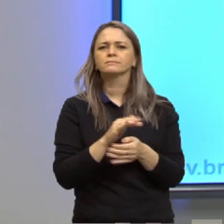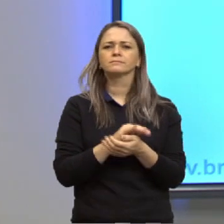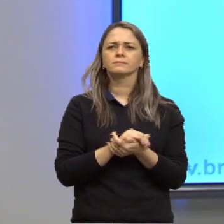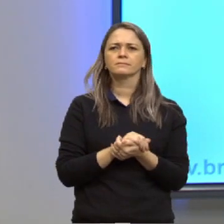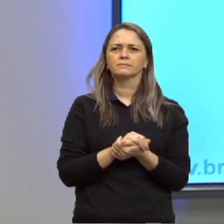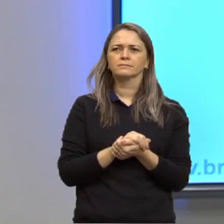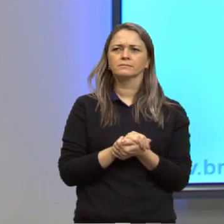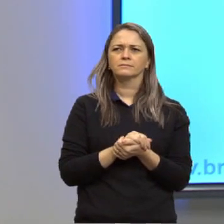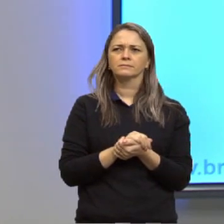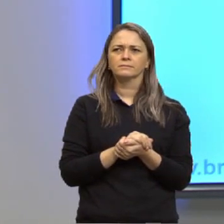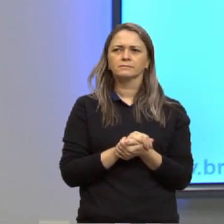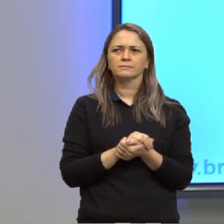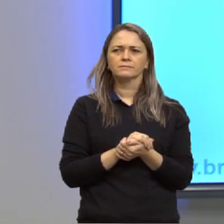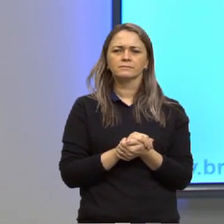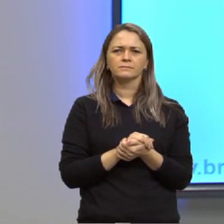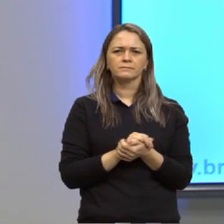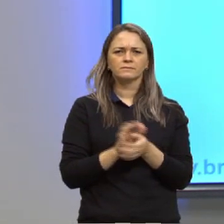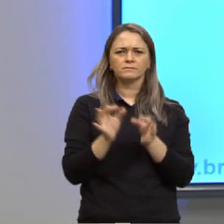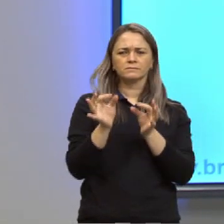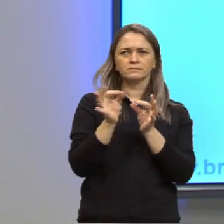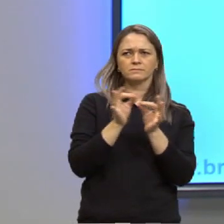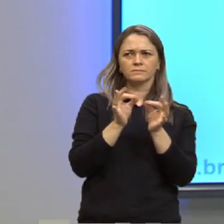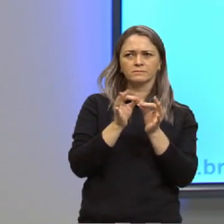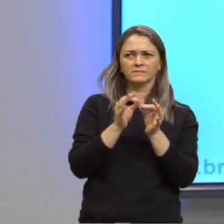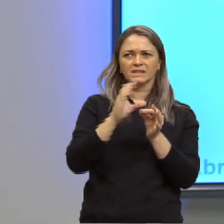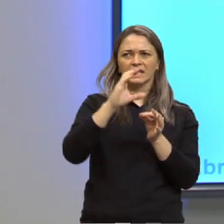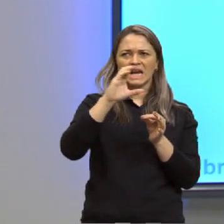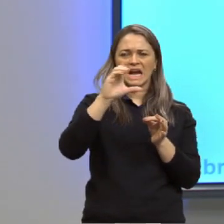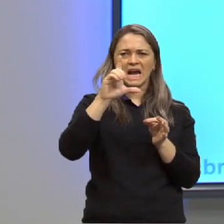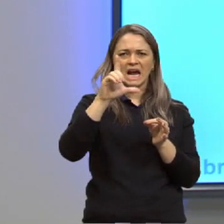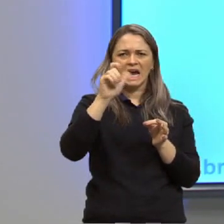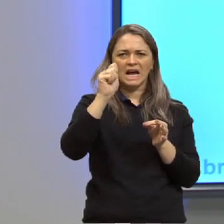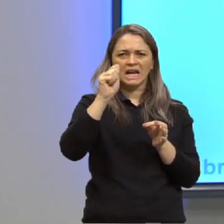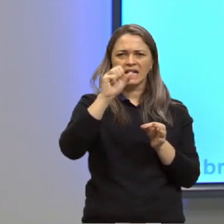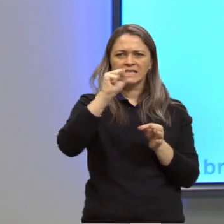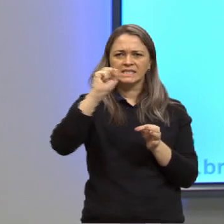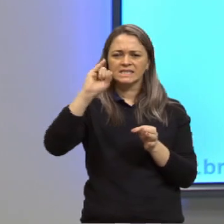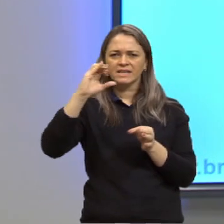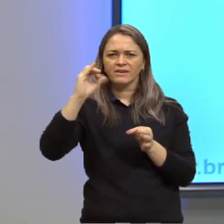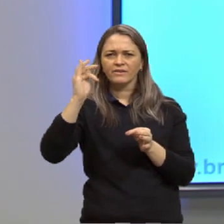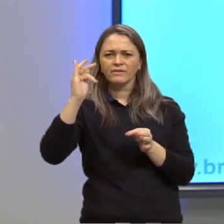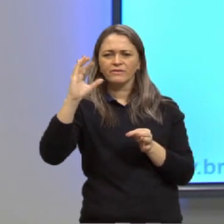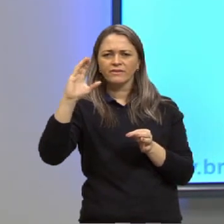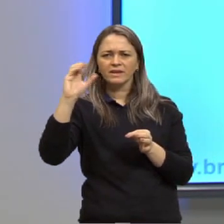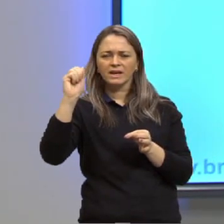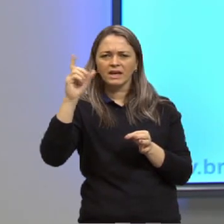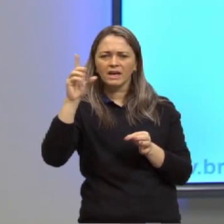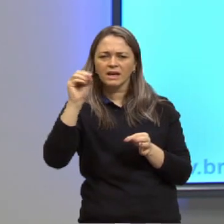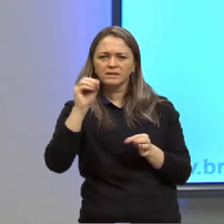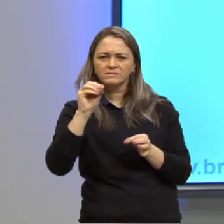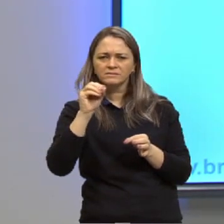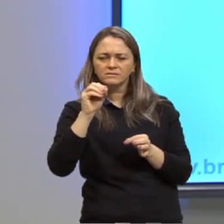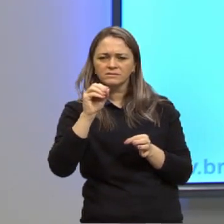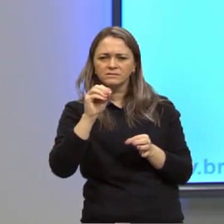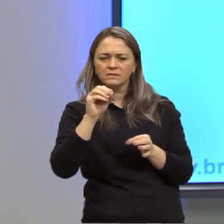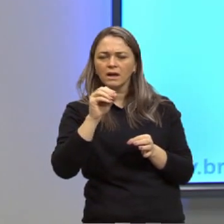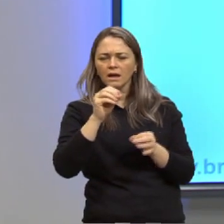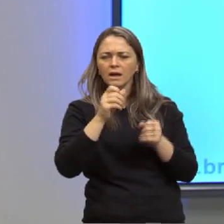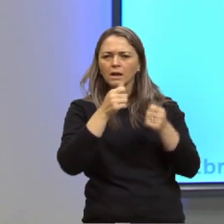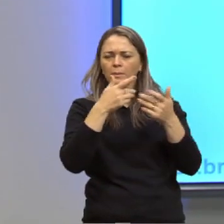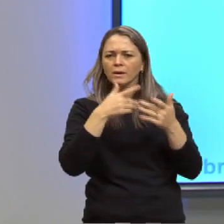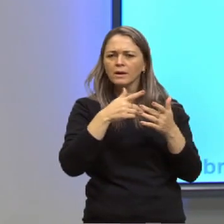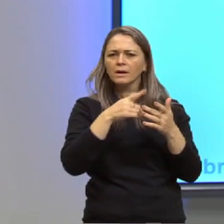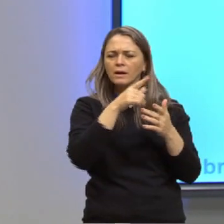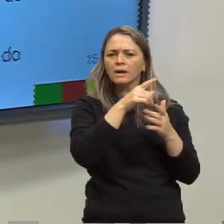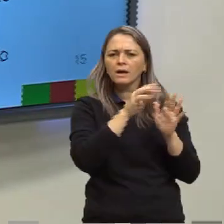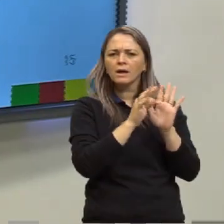Esse classificado, foco aqui, classificado, ele já está me dando qual é o gênero daquele texto que